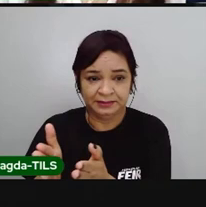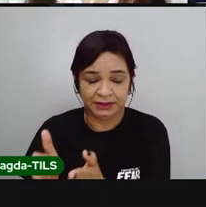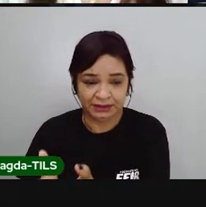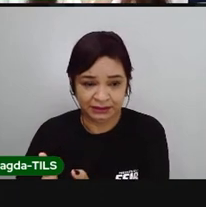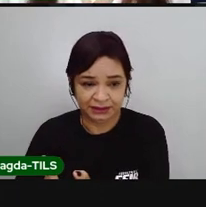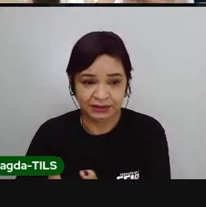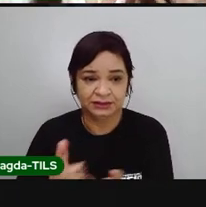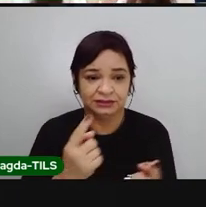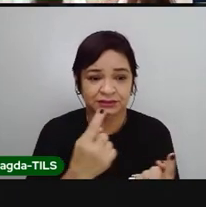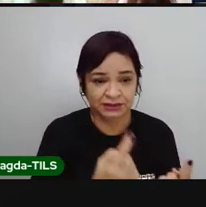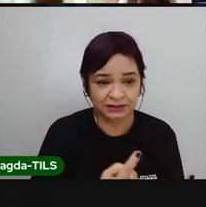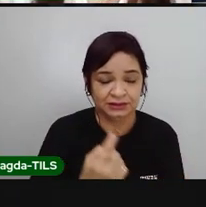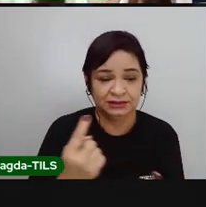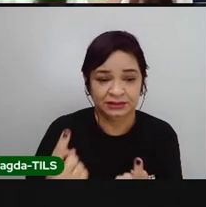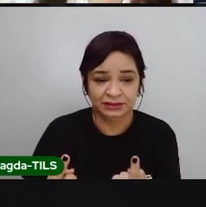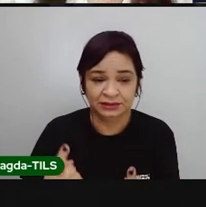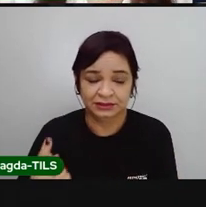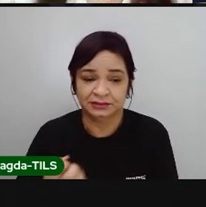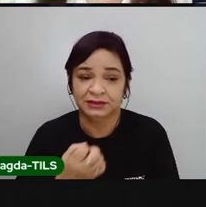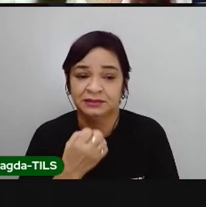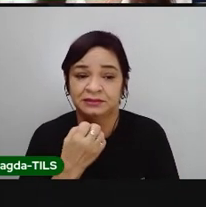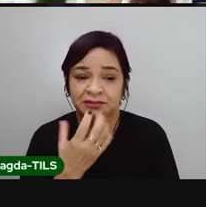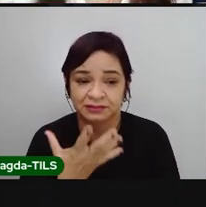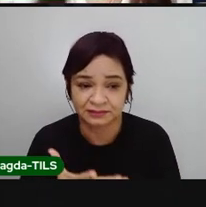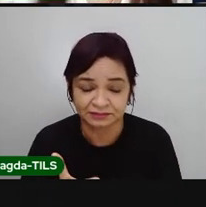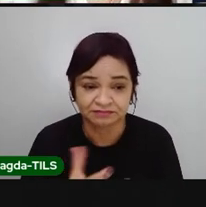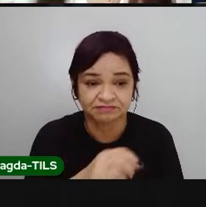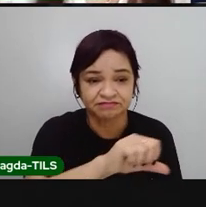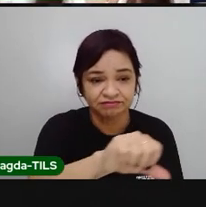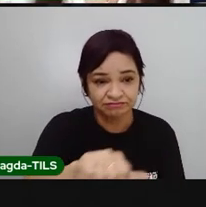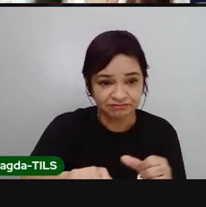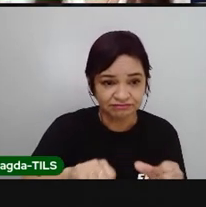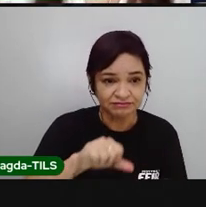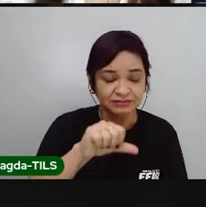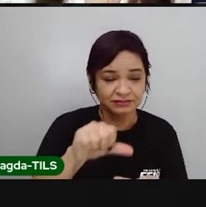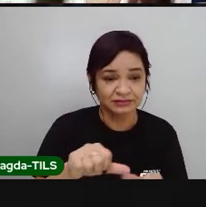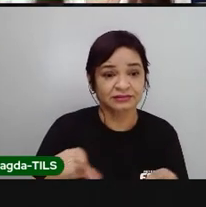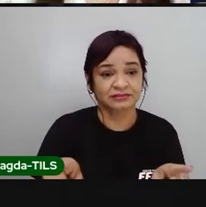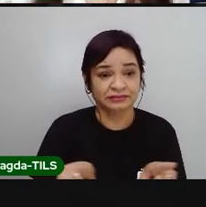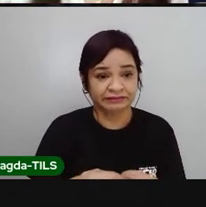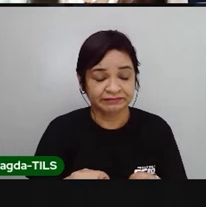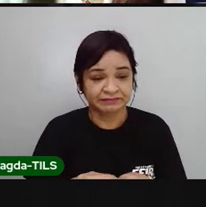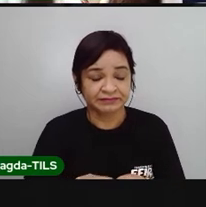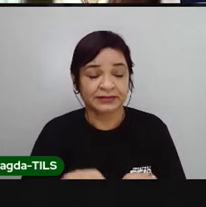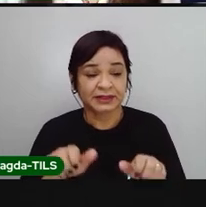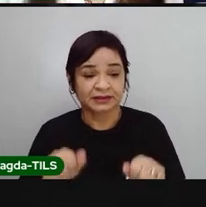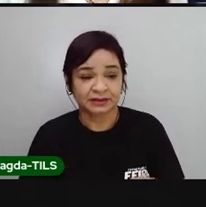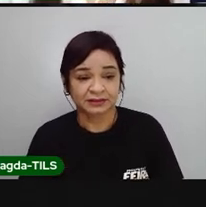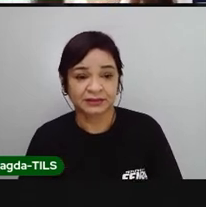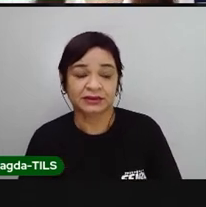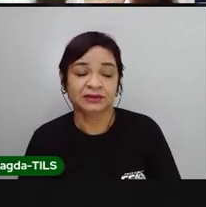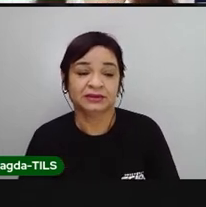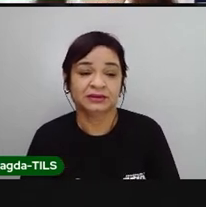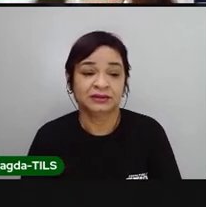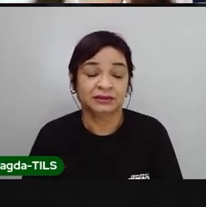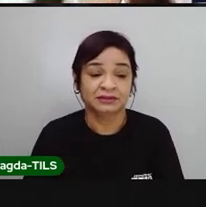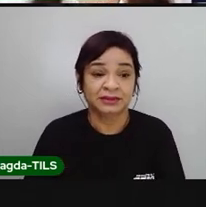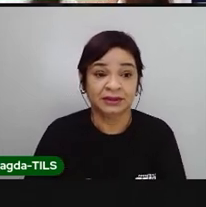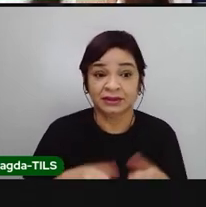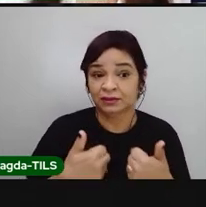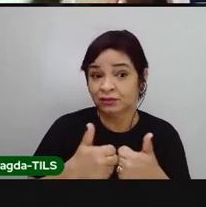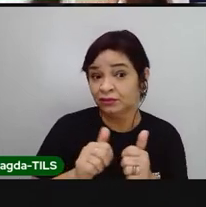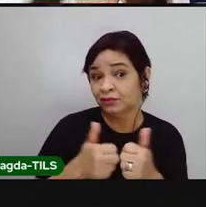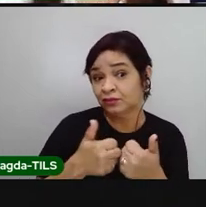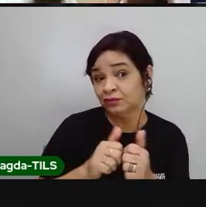separar ele direitinho para facilitar o processo de reciclagem. Além disso, a gente pode optar pelo uso de transportes coletivos em